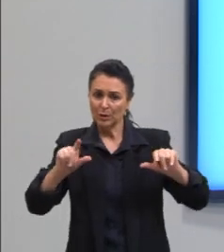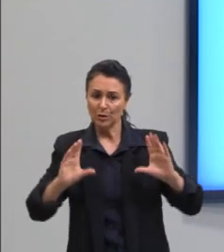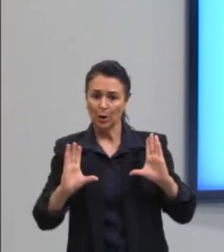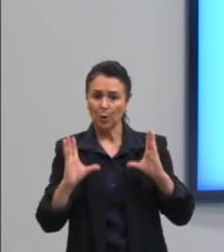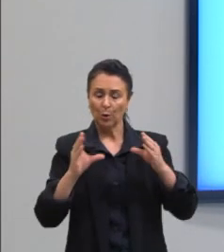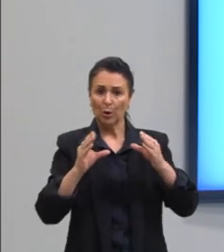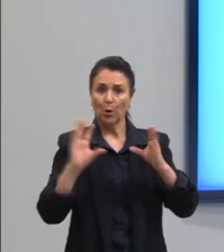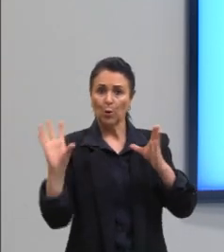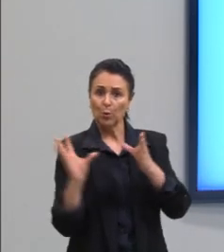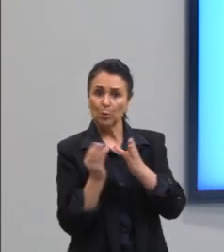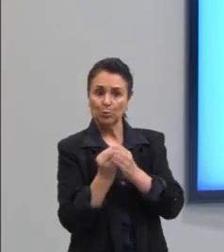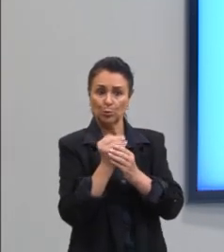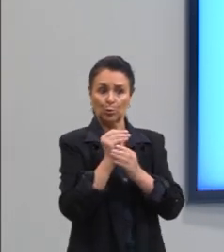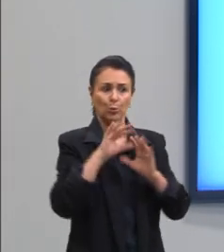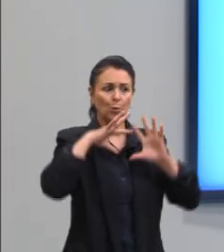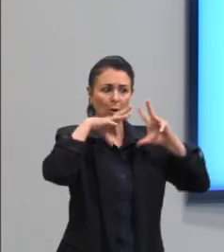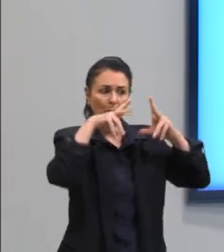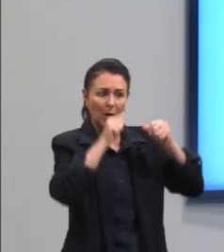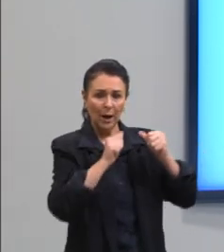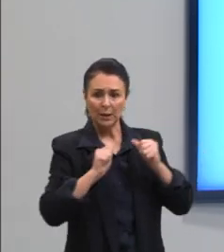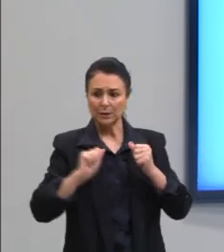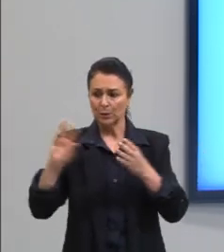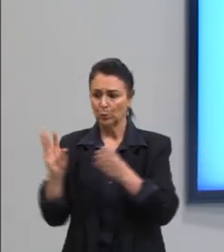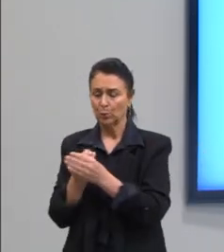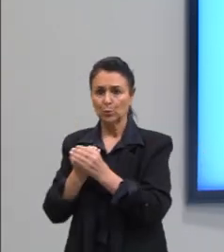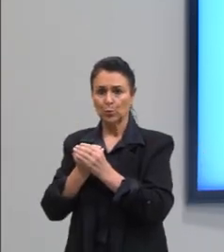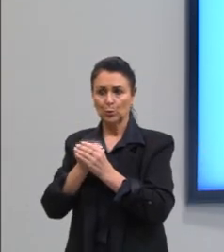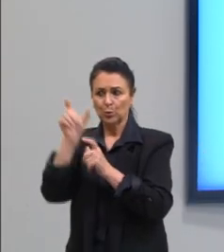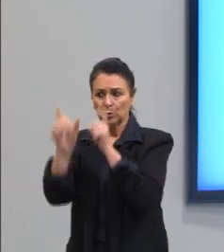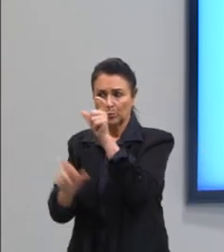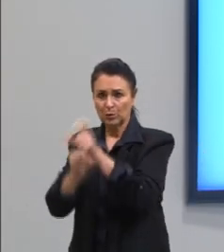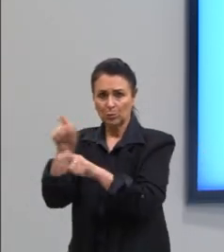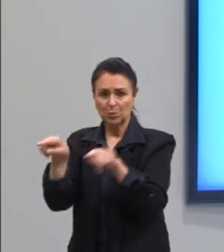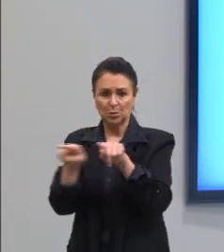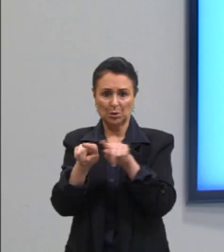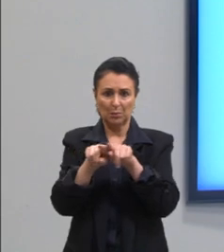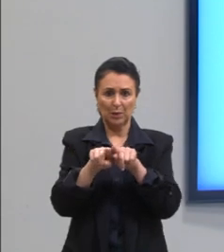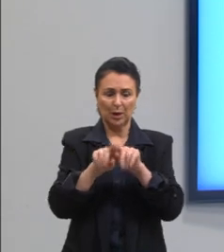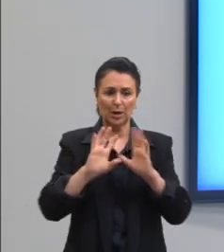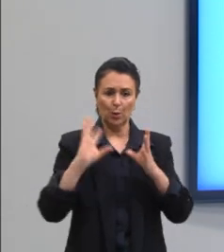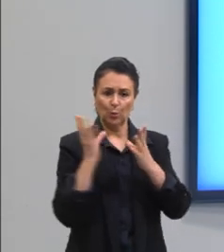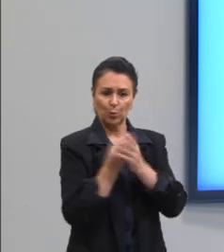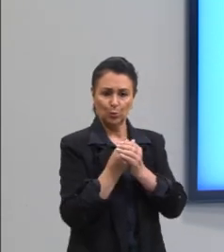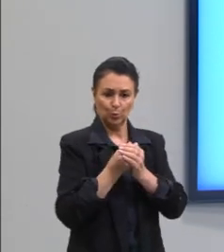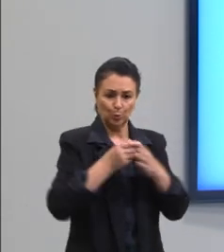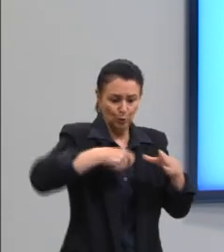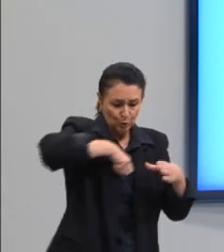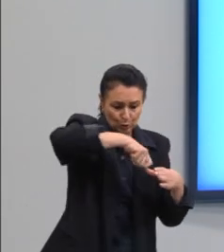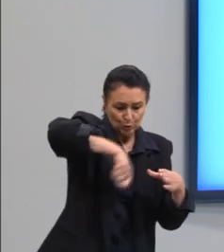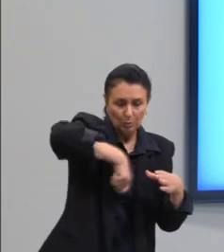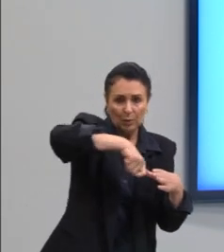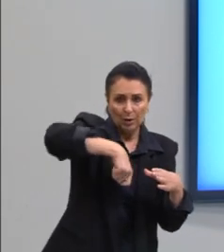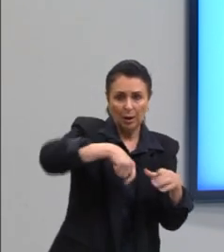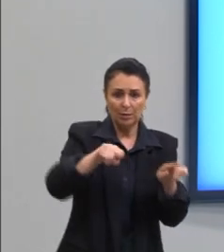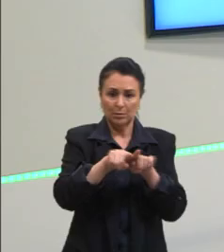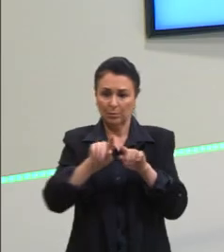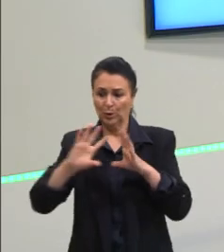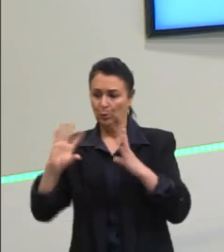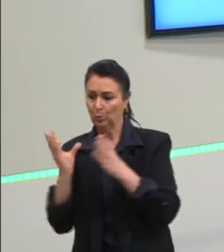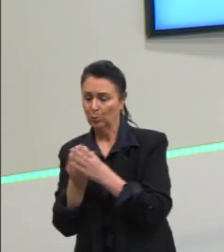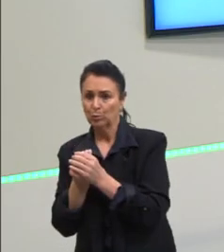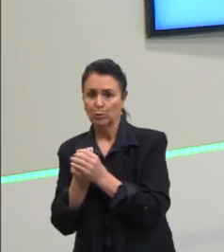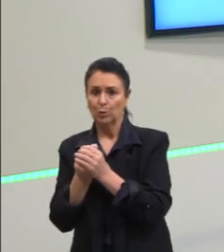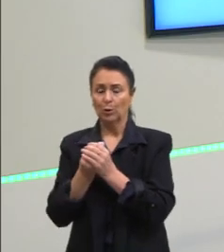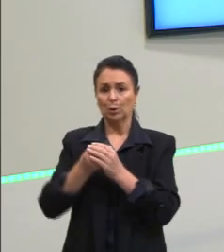um conjunto de pessoas, entre um conjunto de pessoas e um conjunto de panelas, entre um conjunto de panelas e um conjunto de frutas ou mesmo de